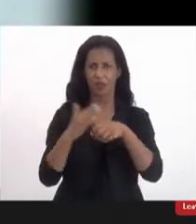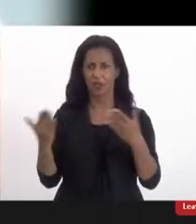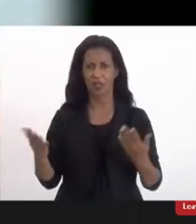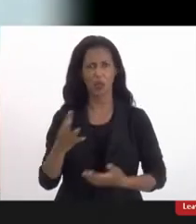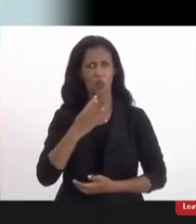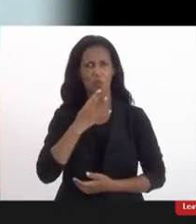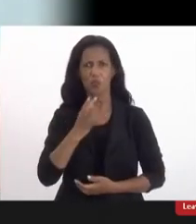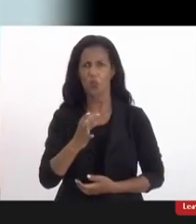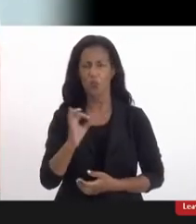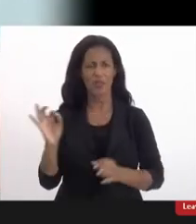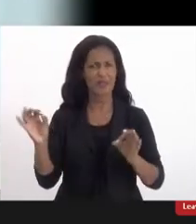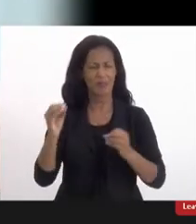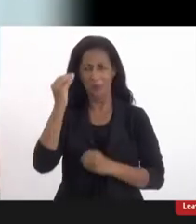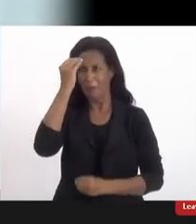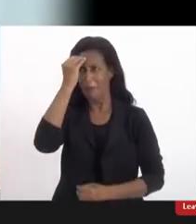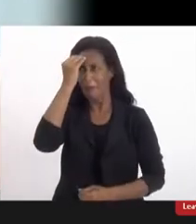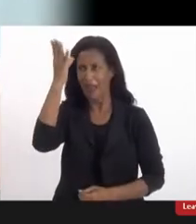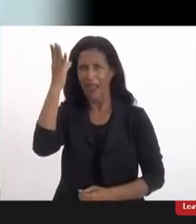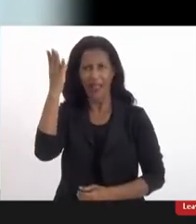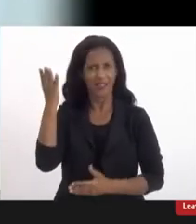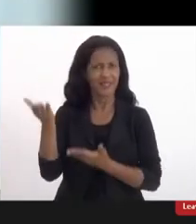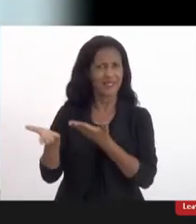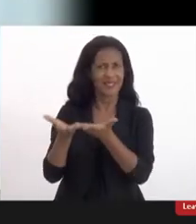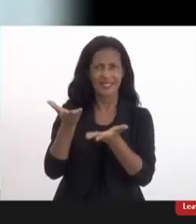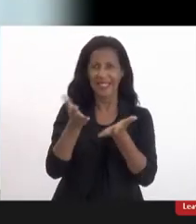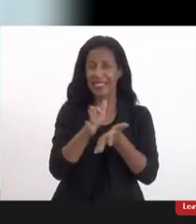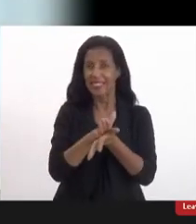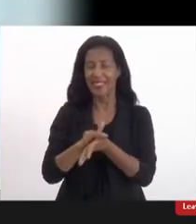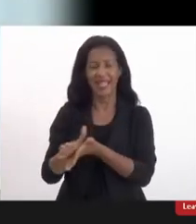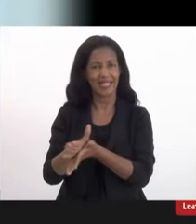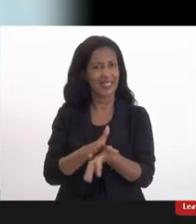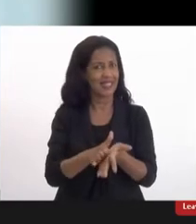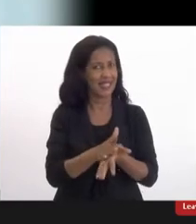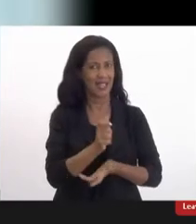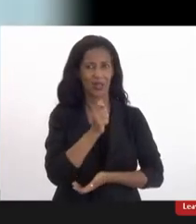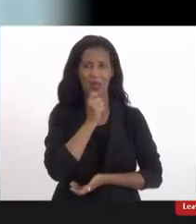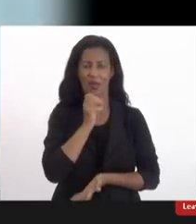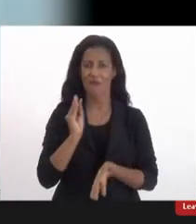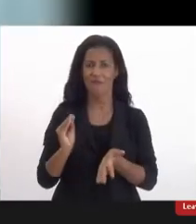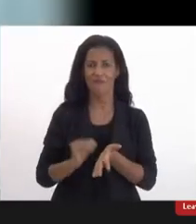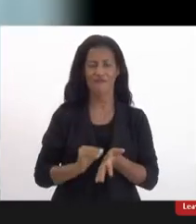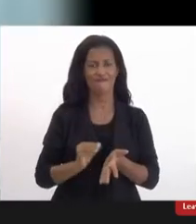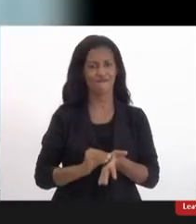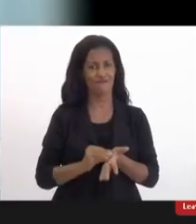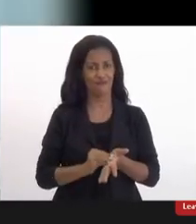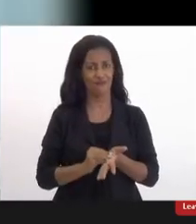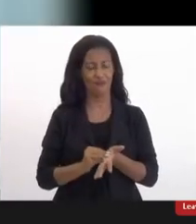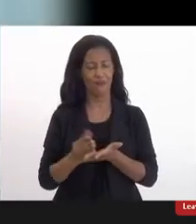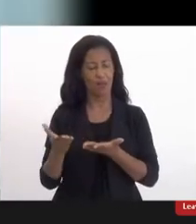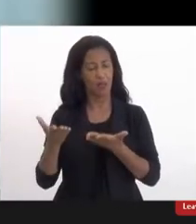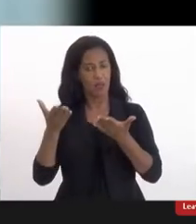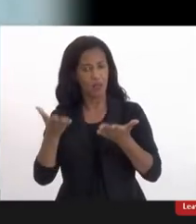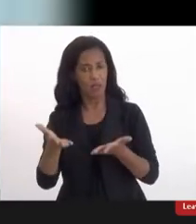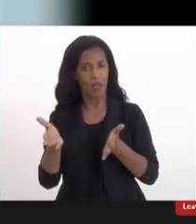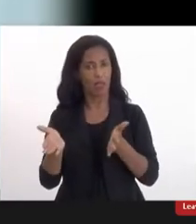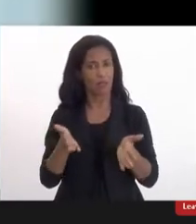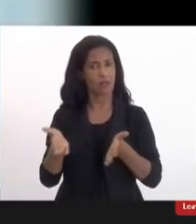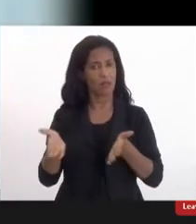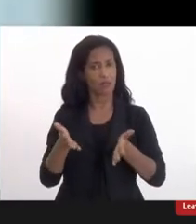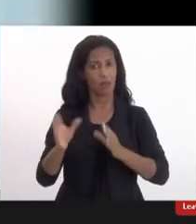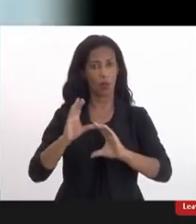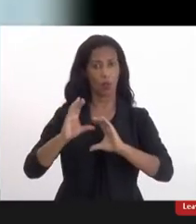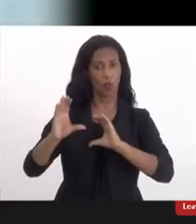conhecimento do que está sendo tratado aqui hoje né é que é acessibilidade